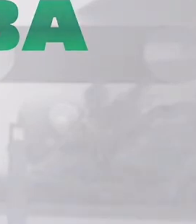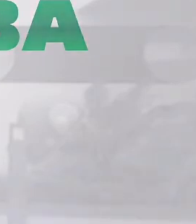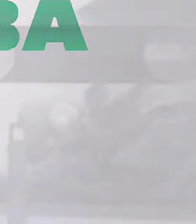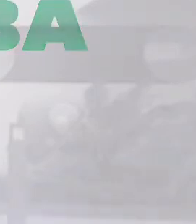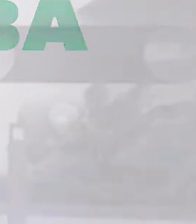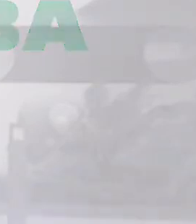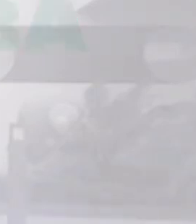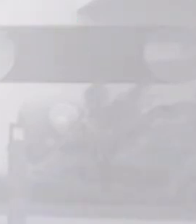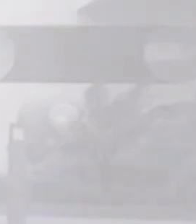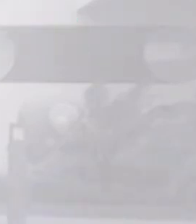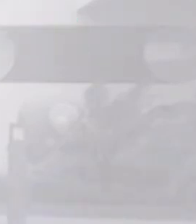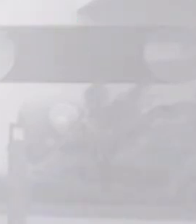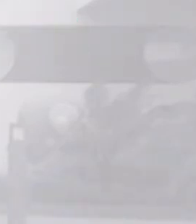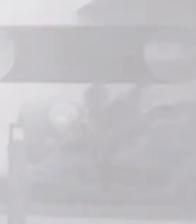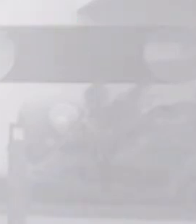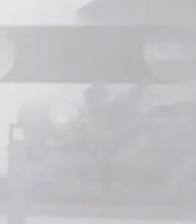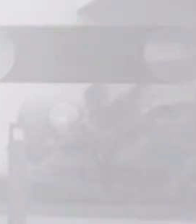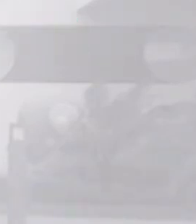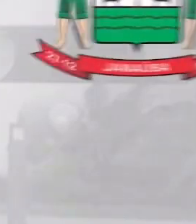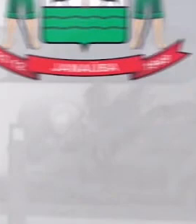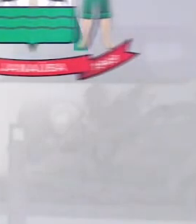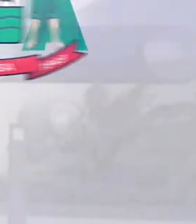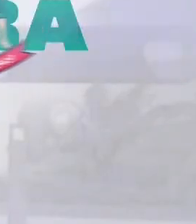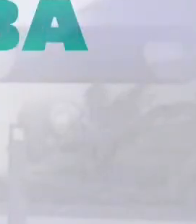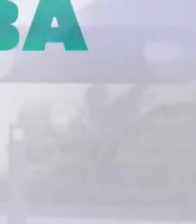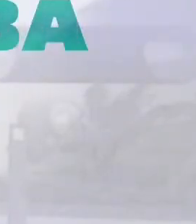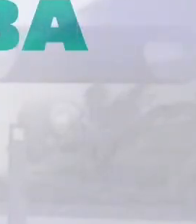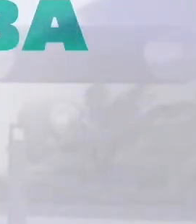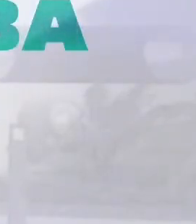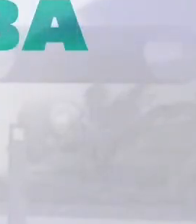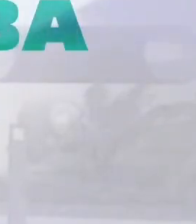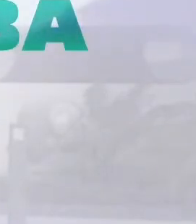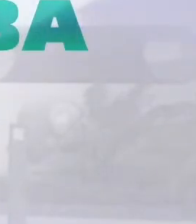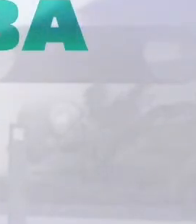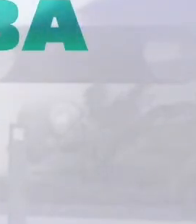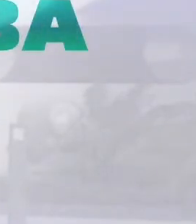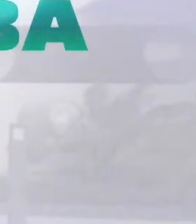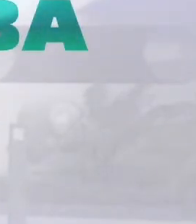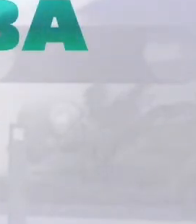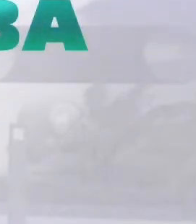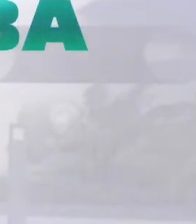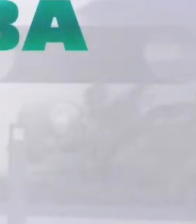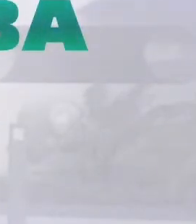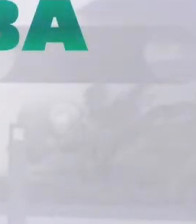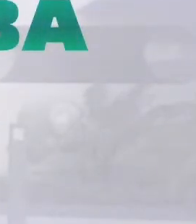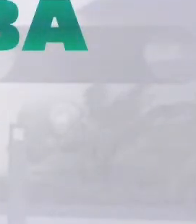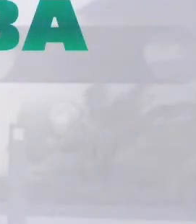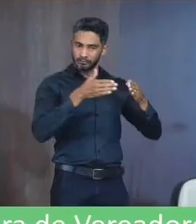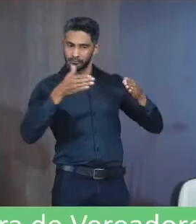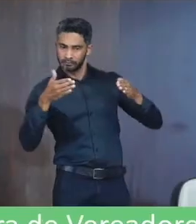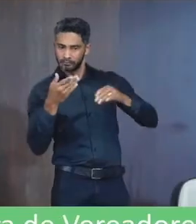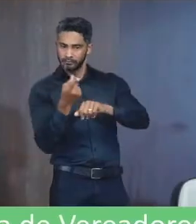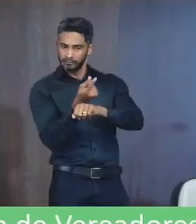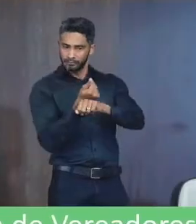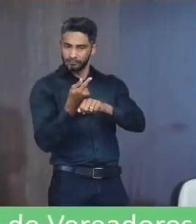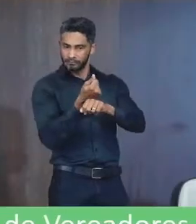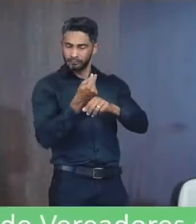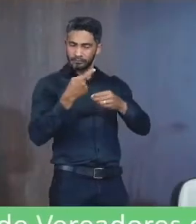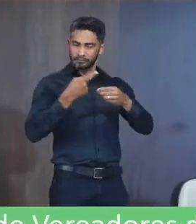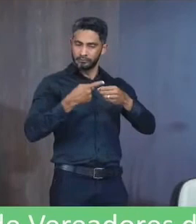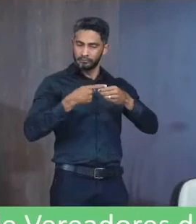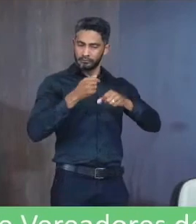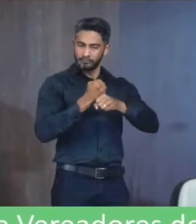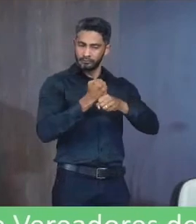Emenda Dispõe sobre ampliação Do limite Para abertura De créditos suplementares Durante a execução Orçamentária Municipal No